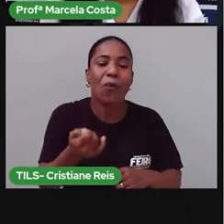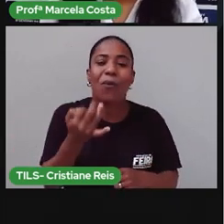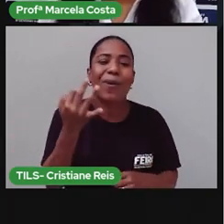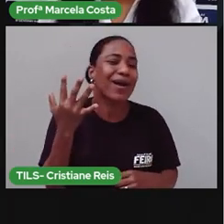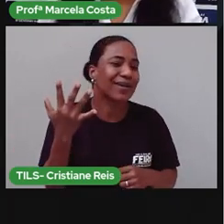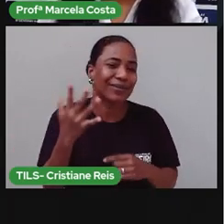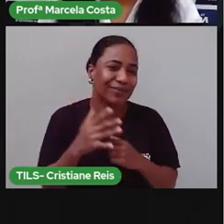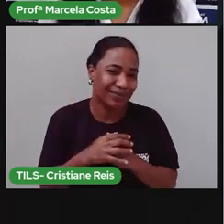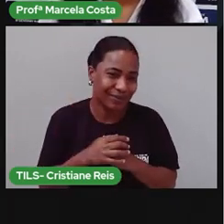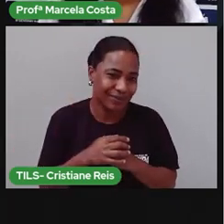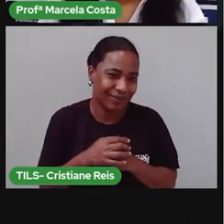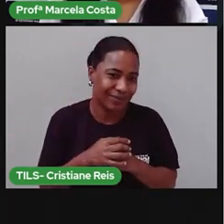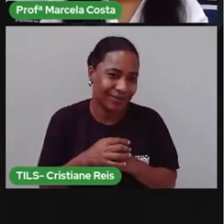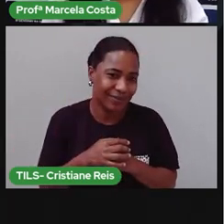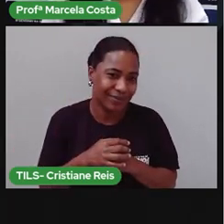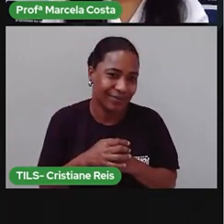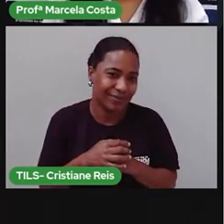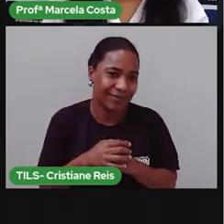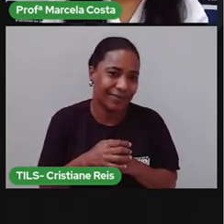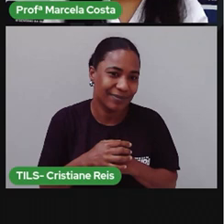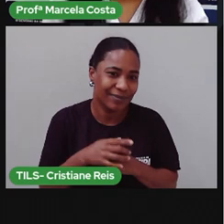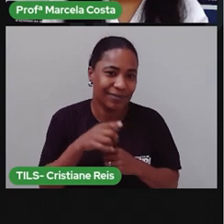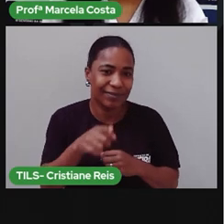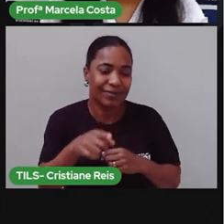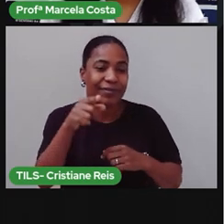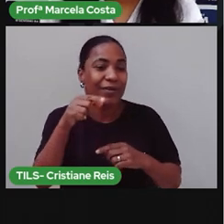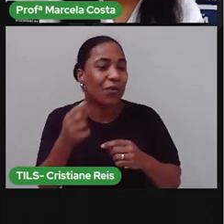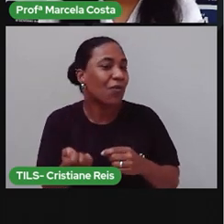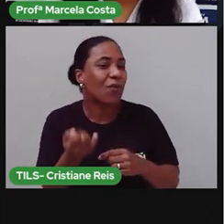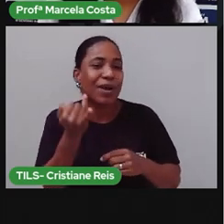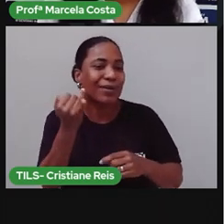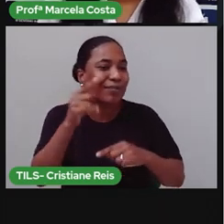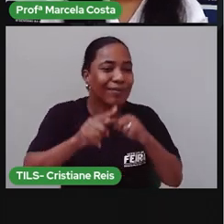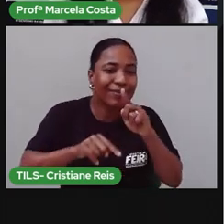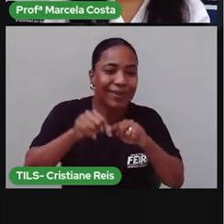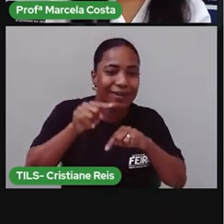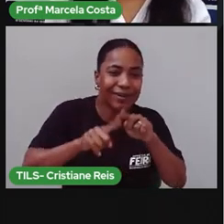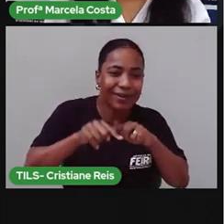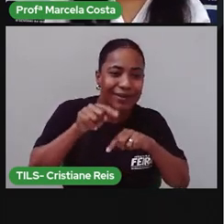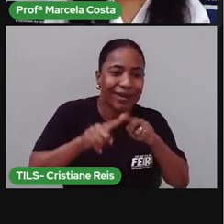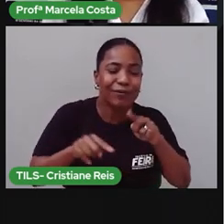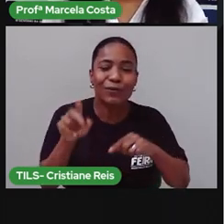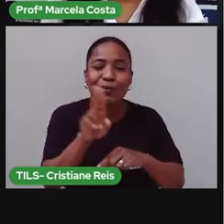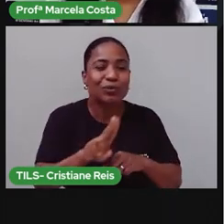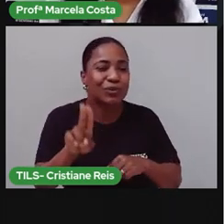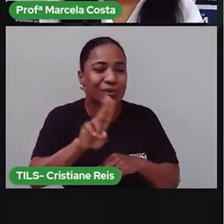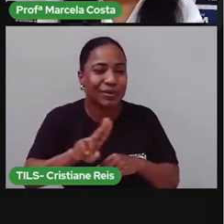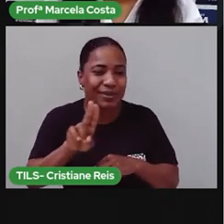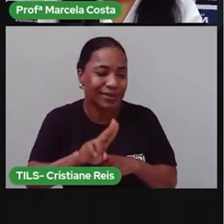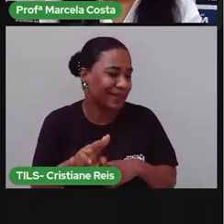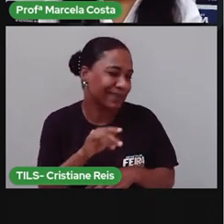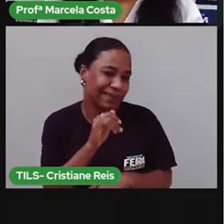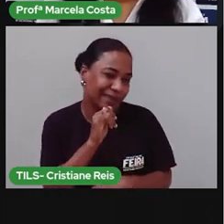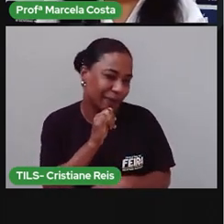material você utiliza, por exemplo, pra